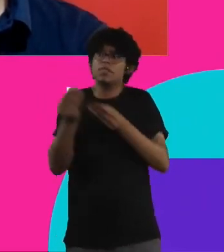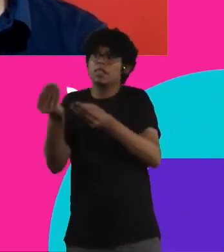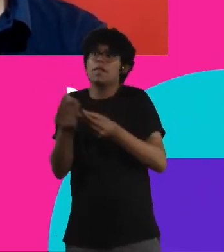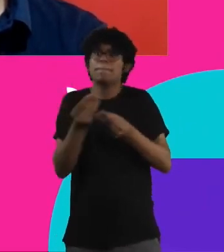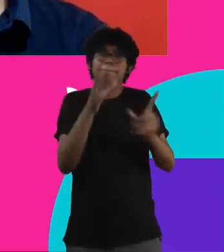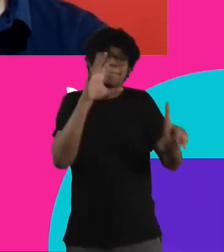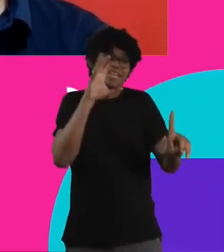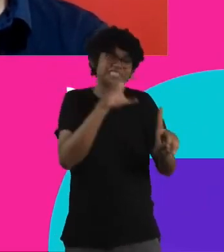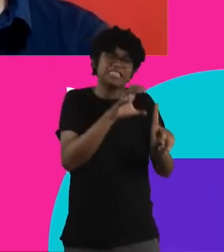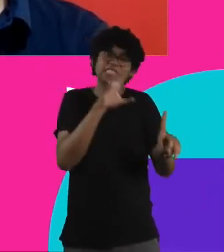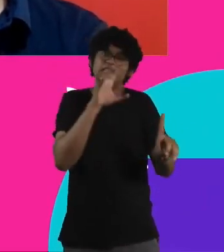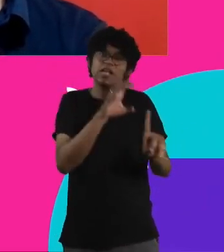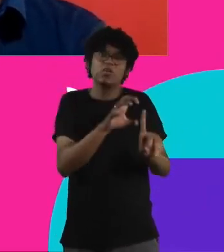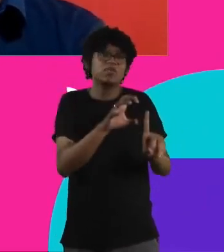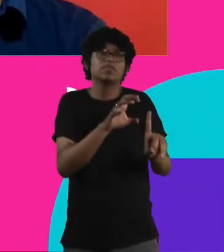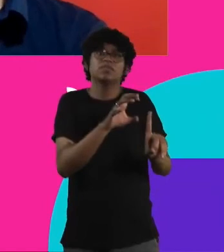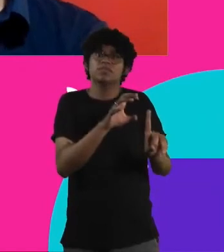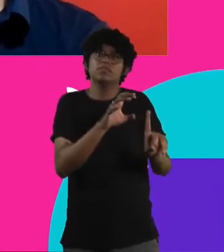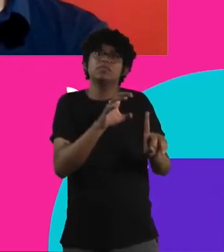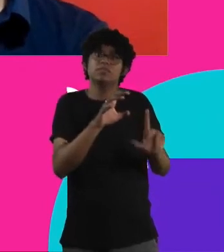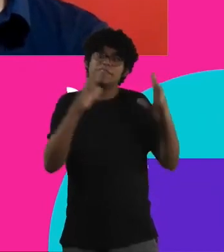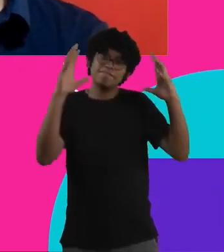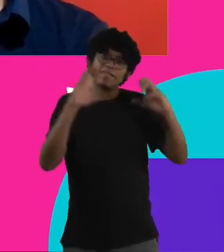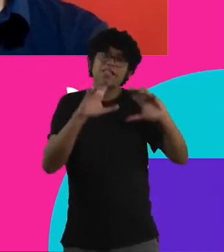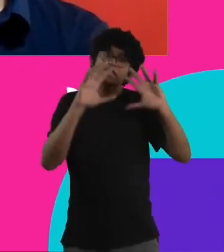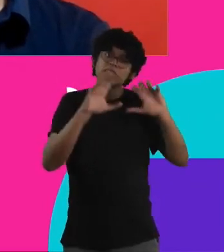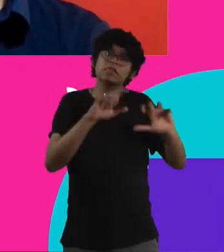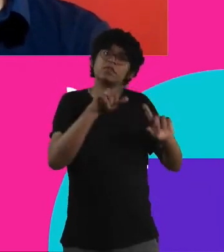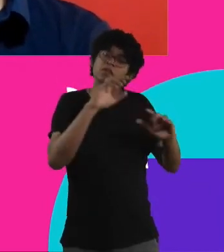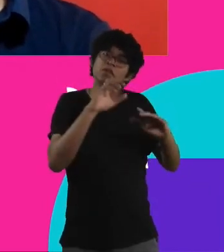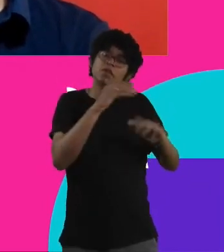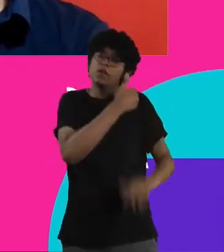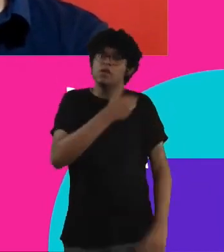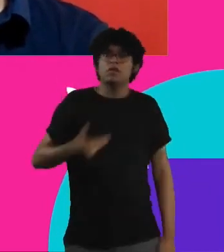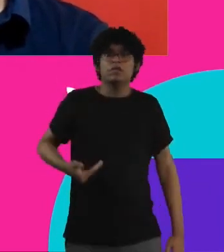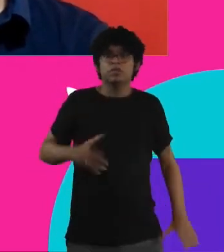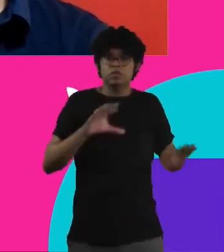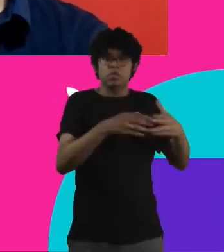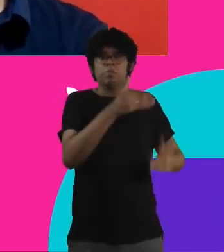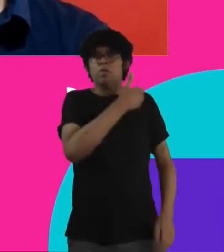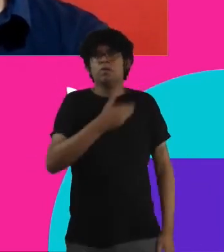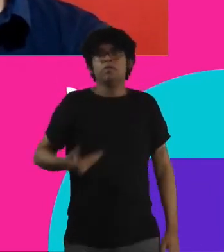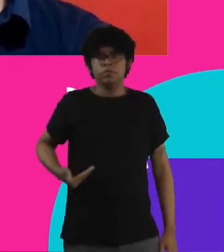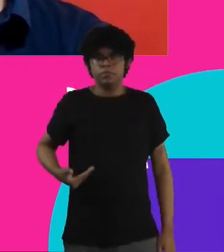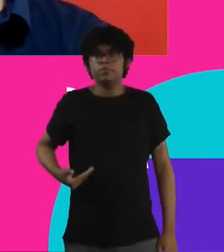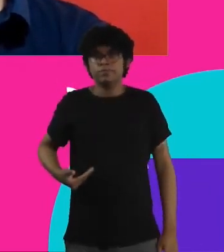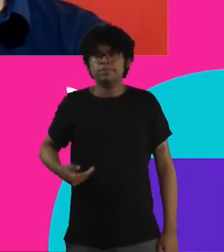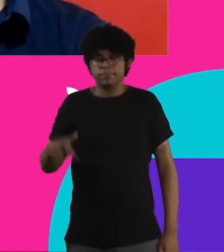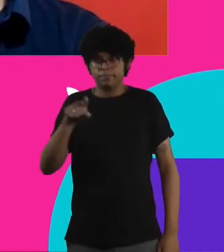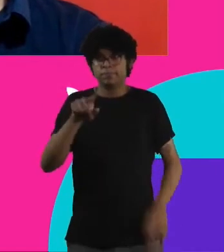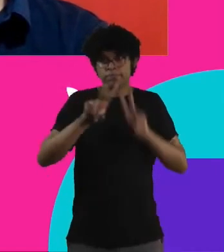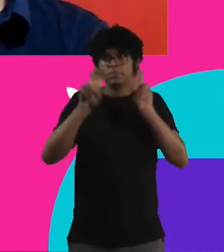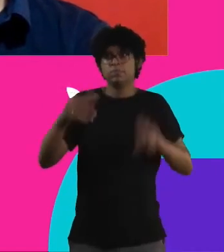maior pra levar essas demandas para para para os governantes né para os legisladores eu acho que a questão da fome o que me